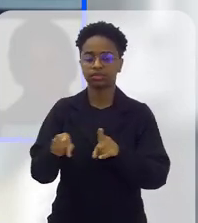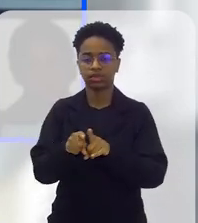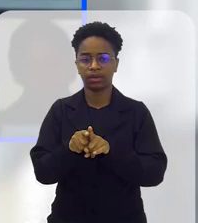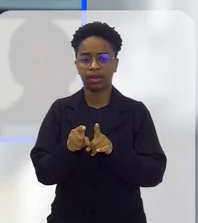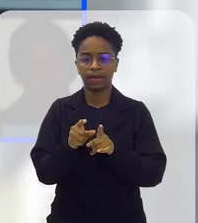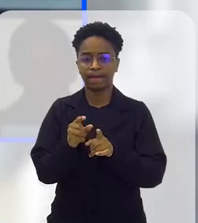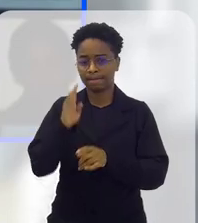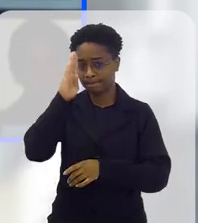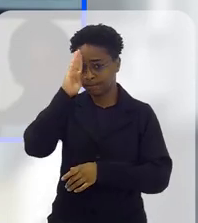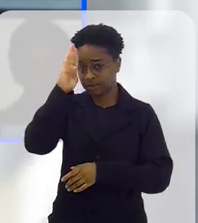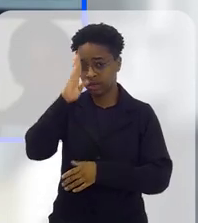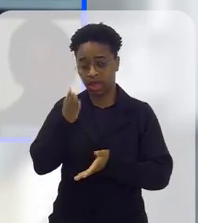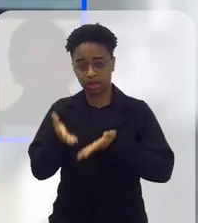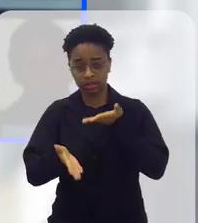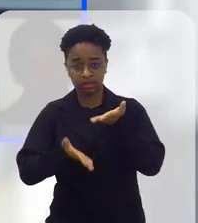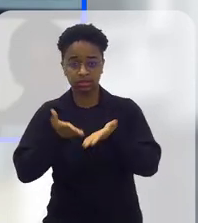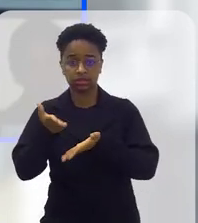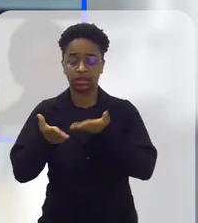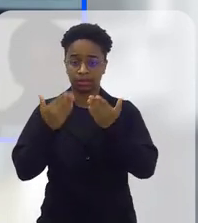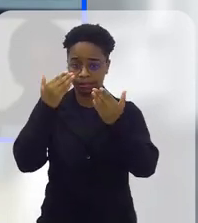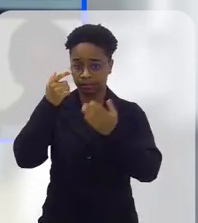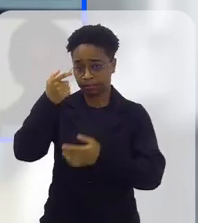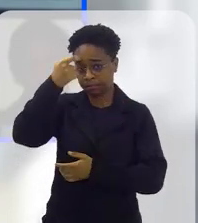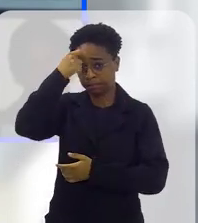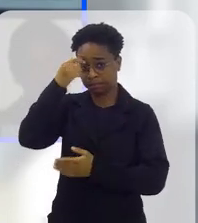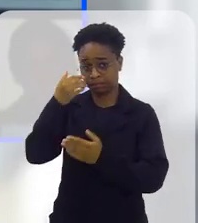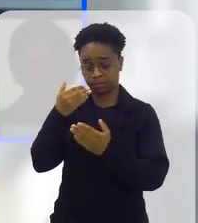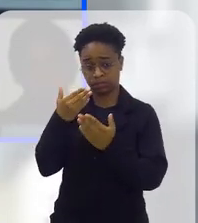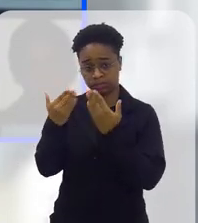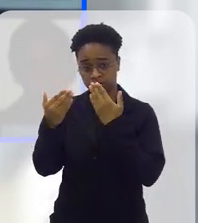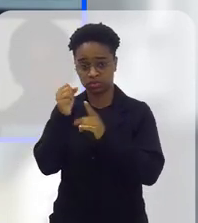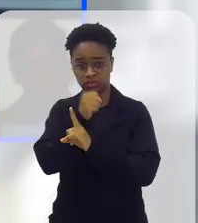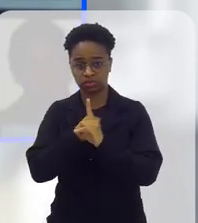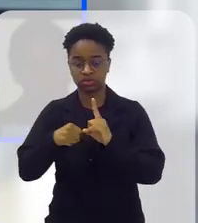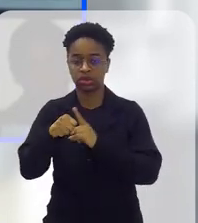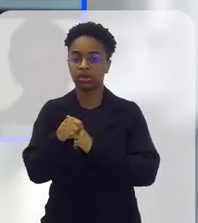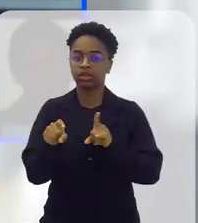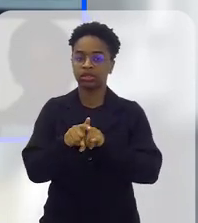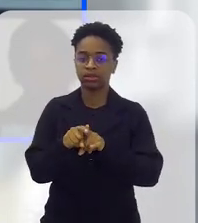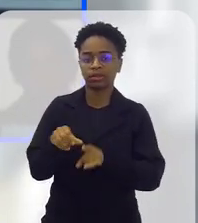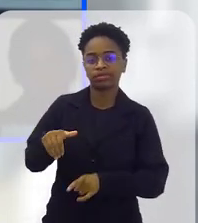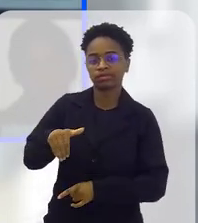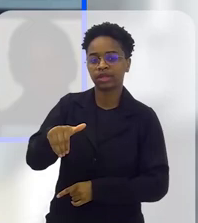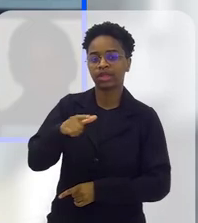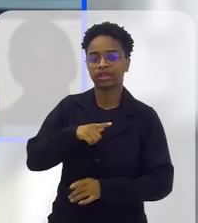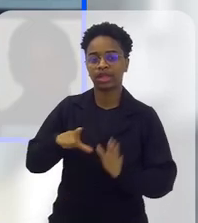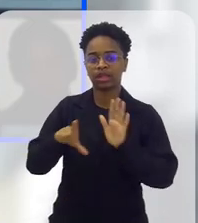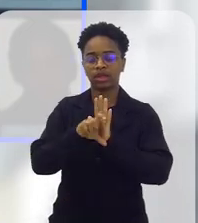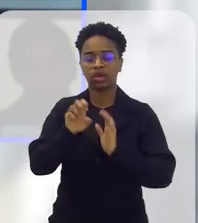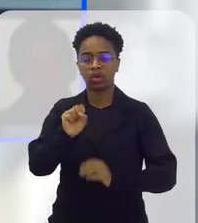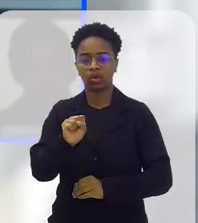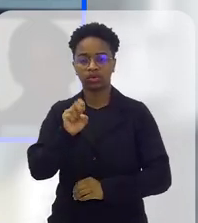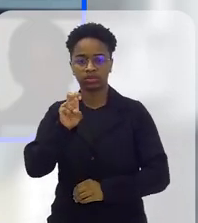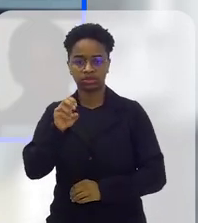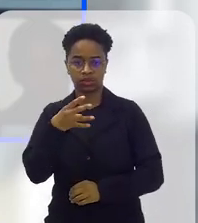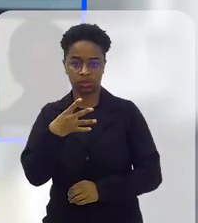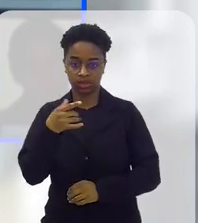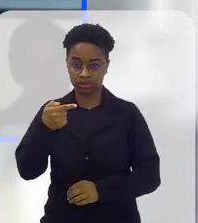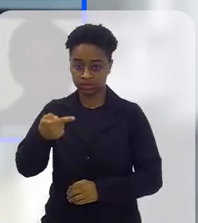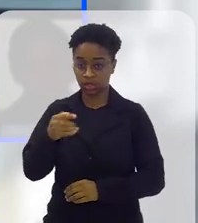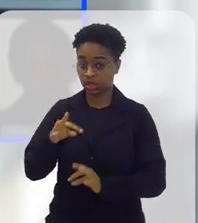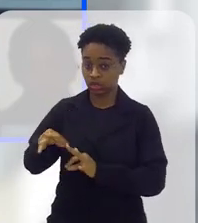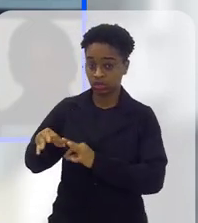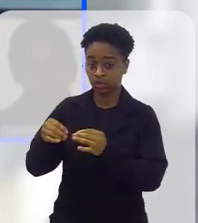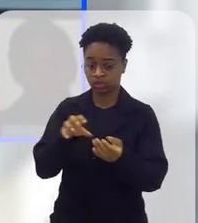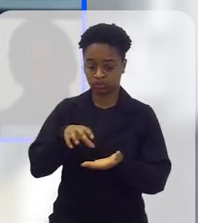dando prioridade no atendimento físico e social. Recentemente, também tem a lei 8547, onde